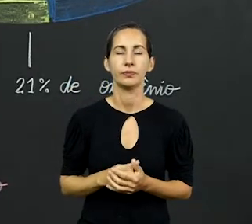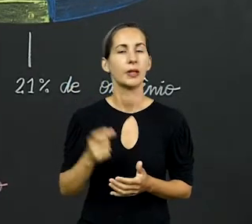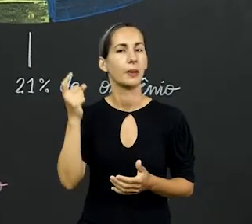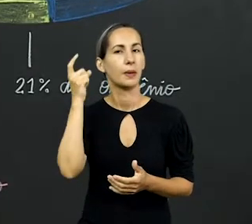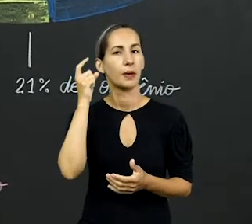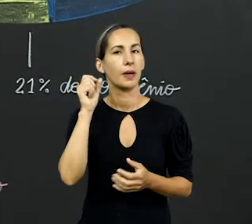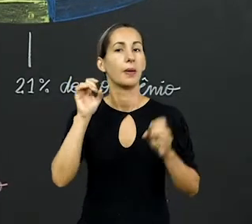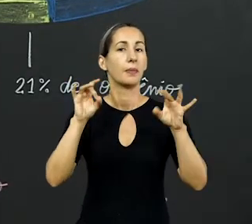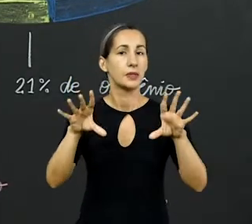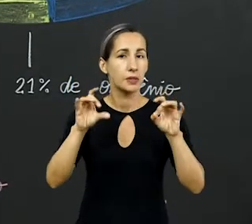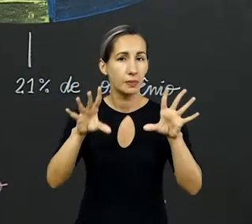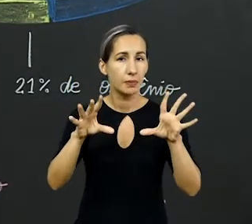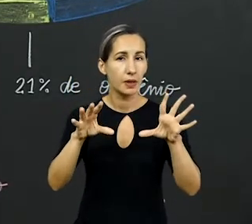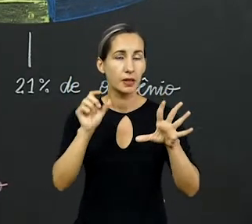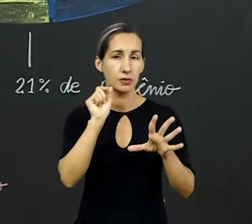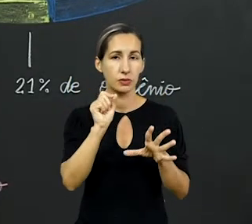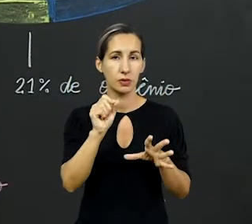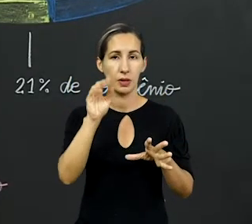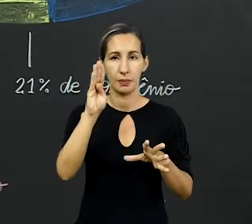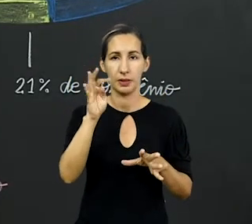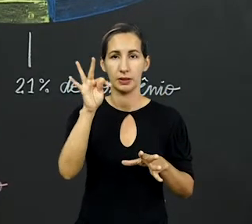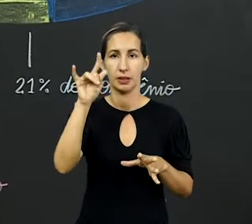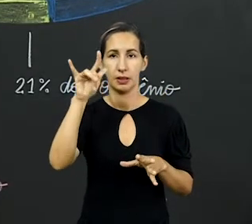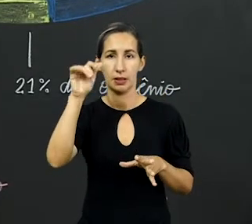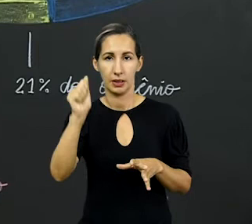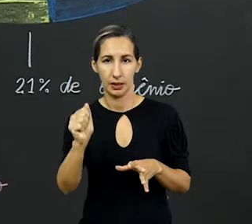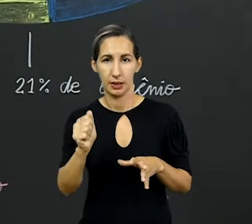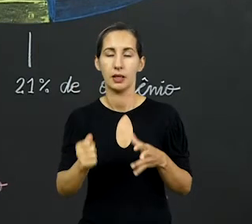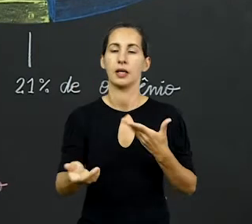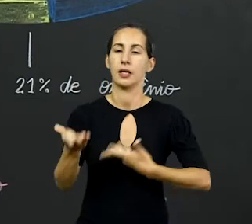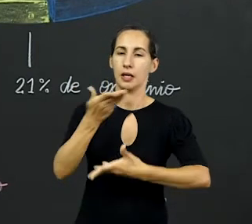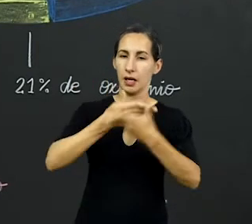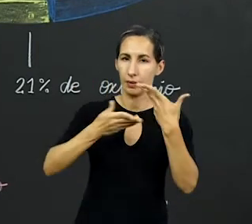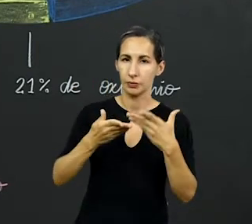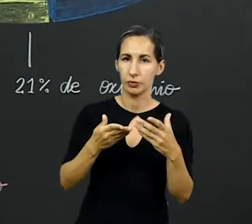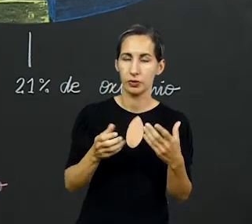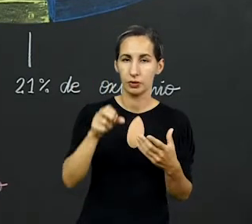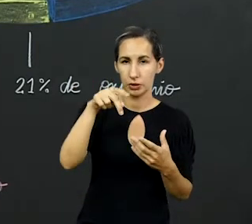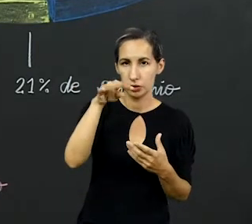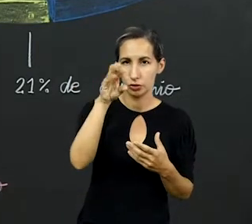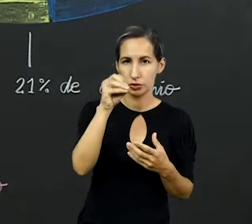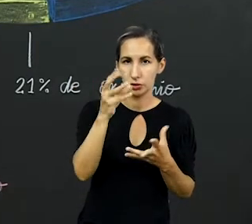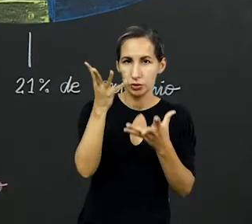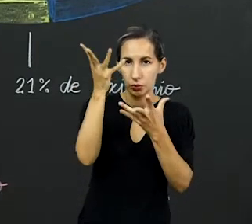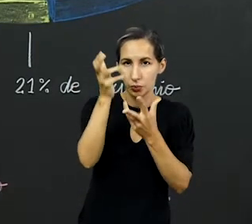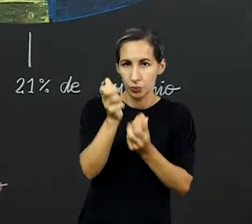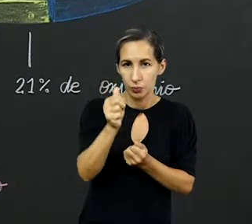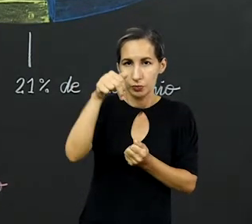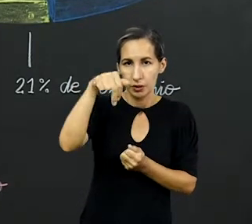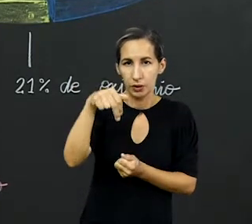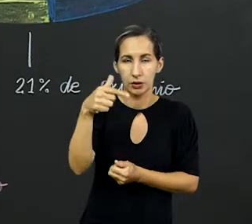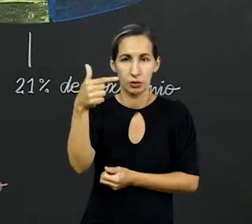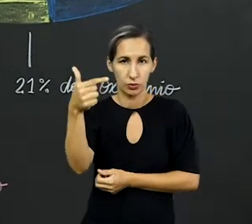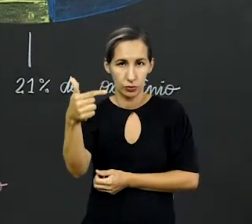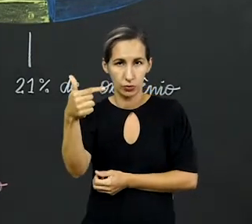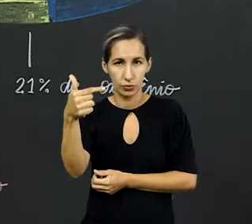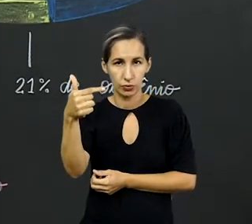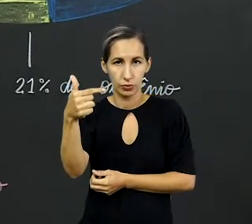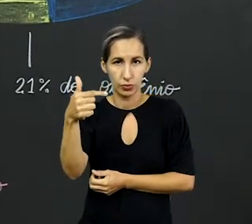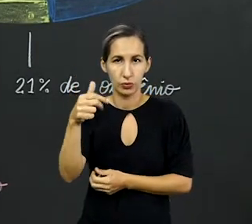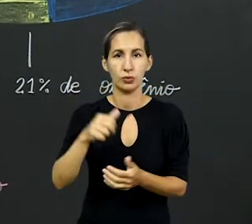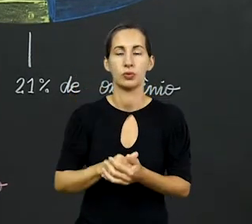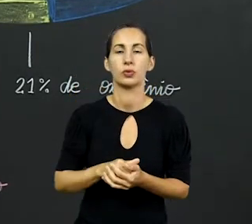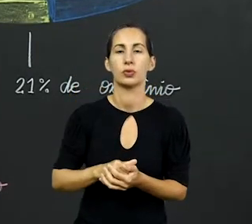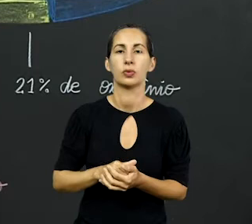principais atrizes são as bactérias. Elas estão capturando esse nitrogênio na forma de N2, que é o